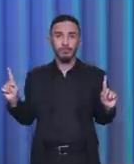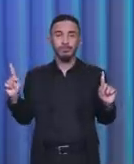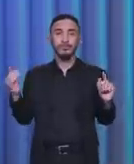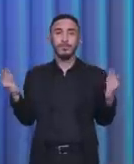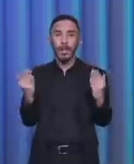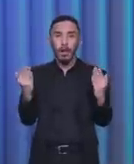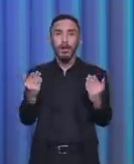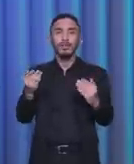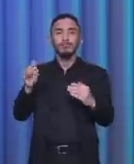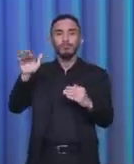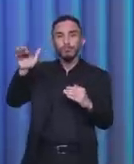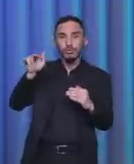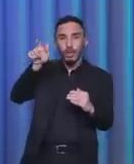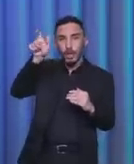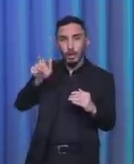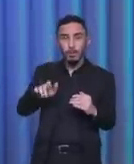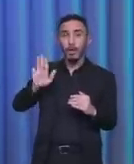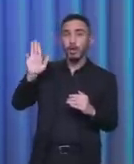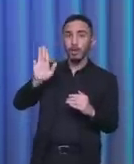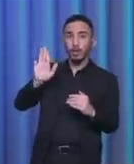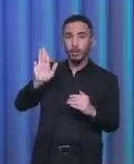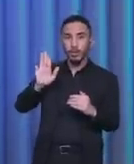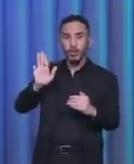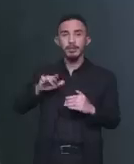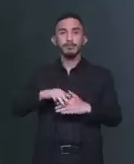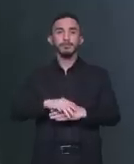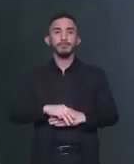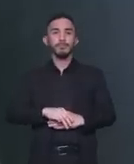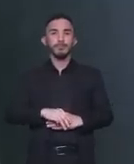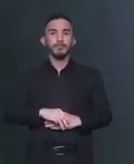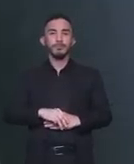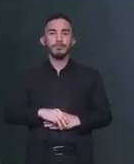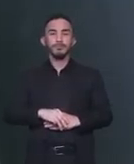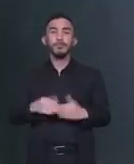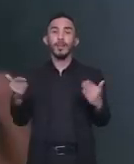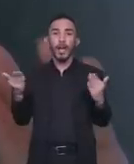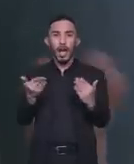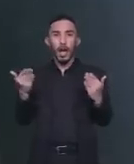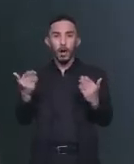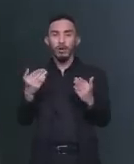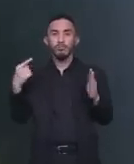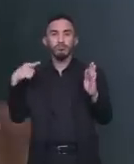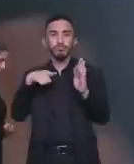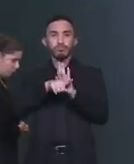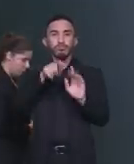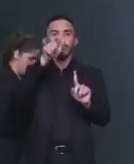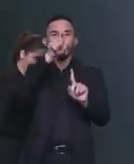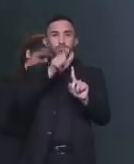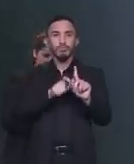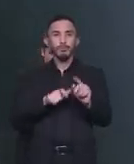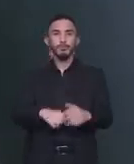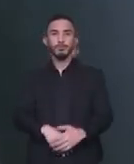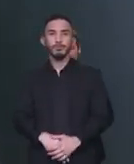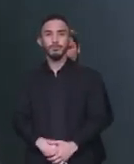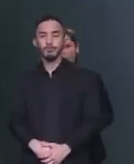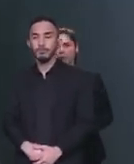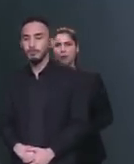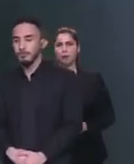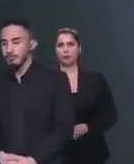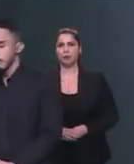Vou chamar, por favor, o candidato Luiz Inácio Lula da Silva, porque agora ele vai fazer uma pergunta ao candidato Ciro Gomes